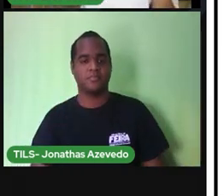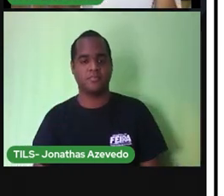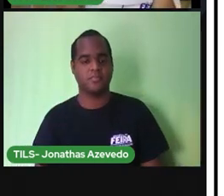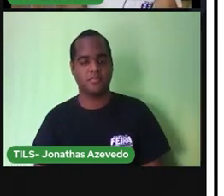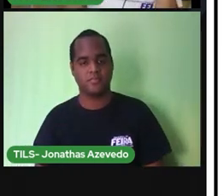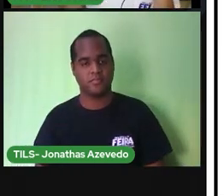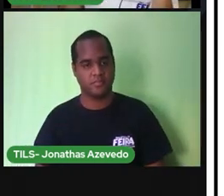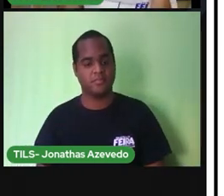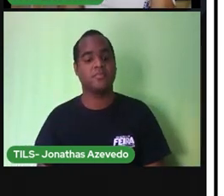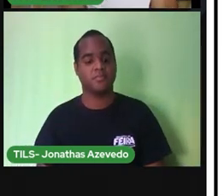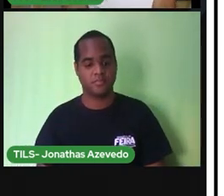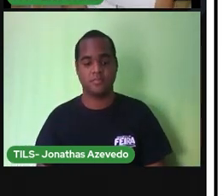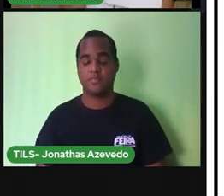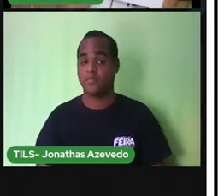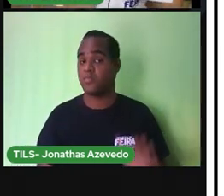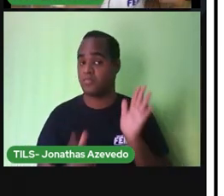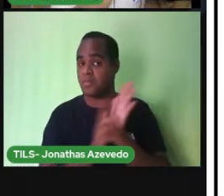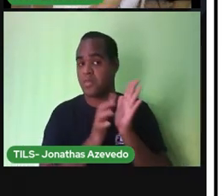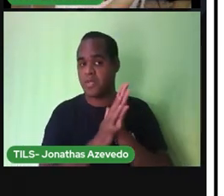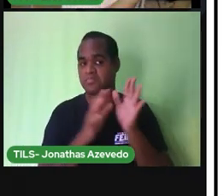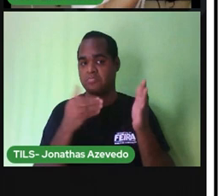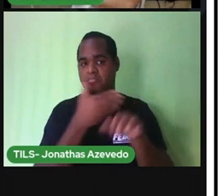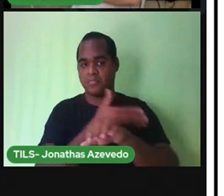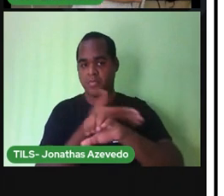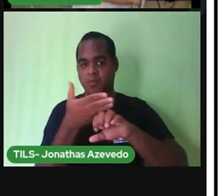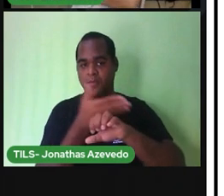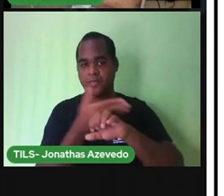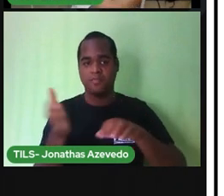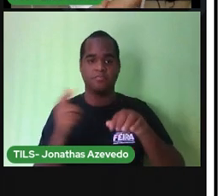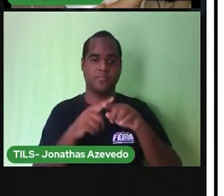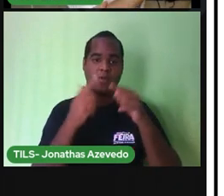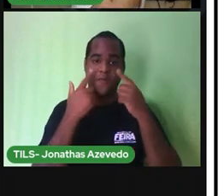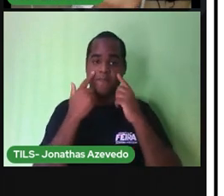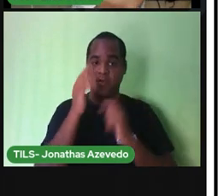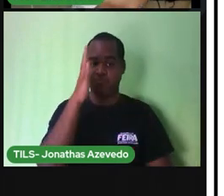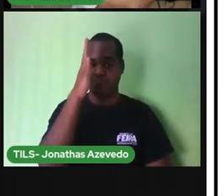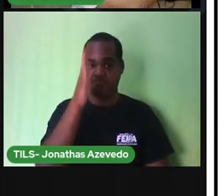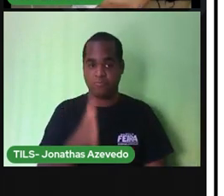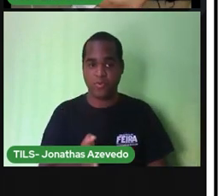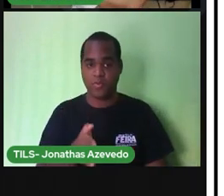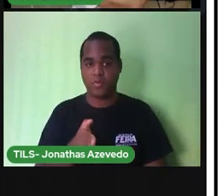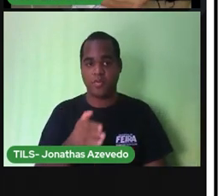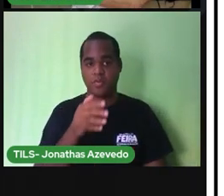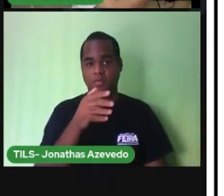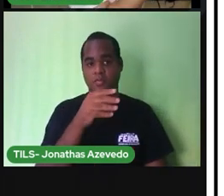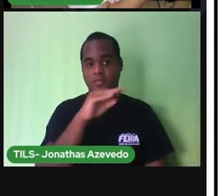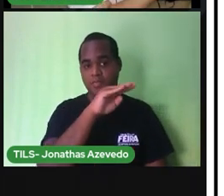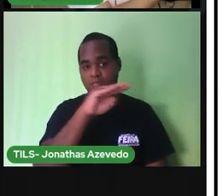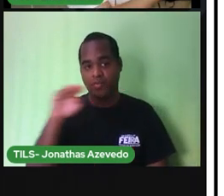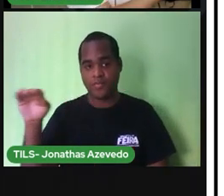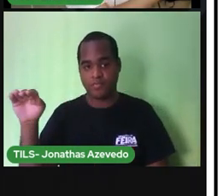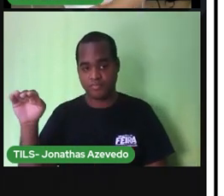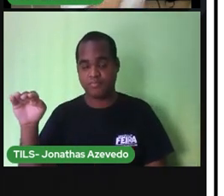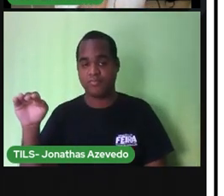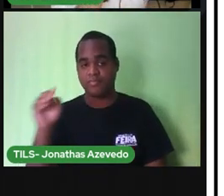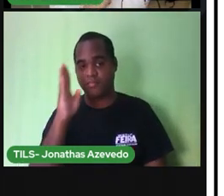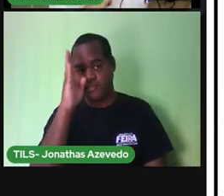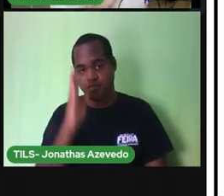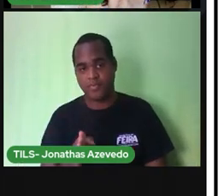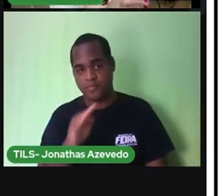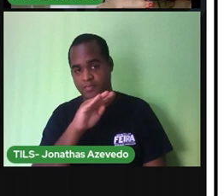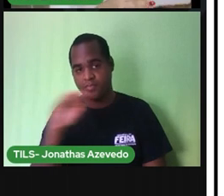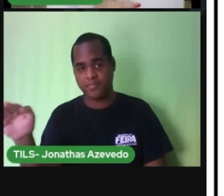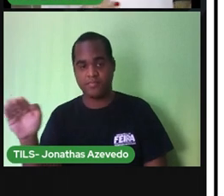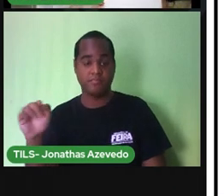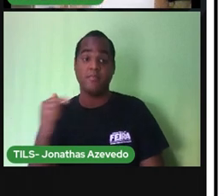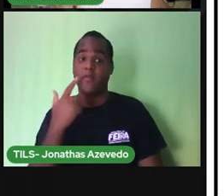Aqui é Pró tá com papel ofício, tá vendo? Então, você vai dividir ele em quatro. Vai ficar quatro quadrados. E